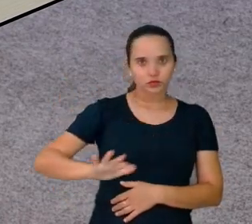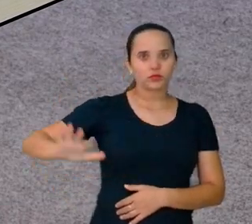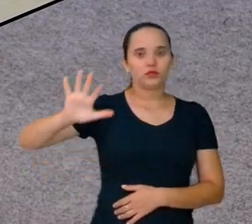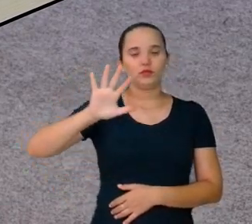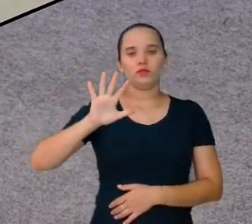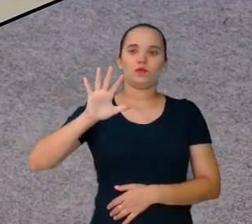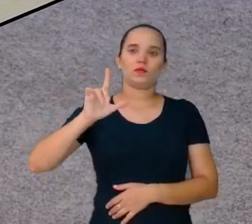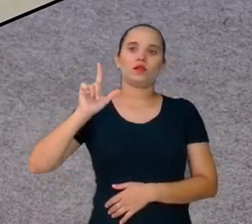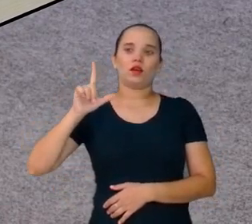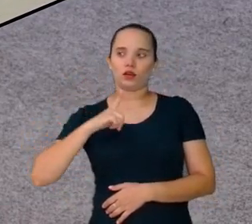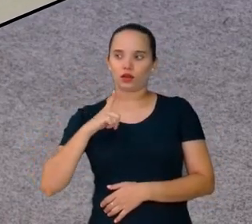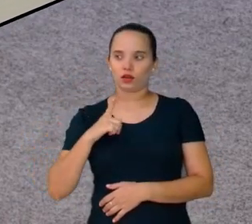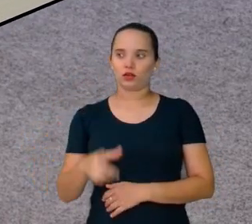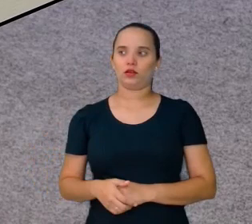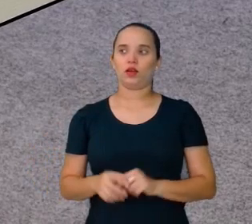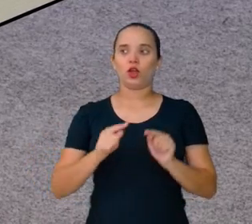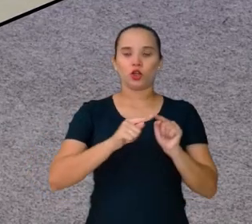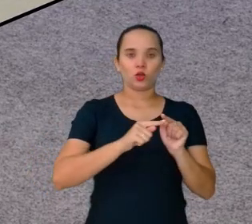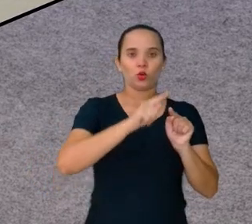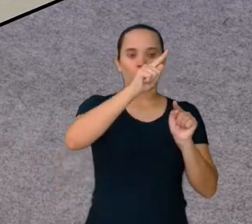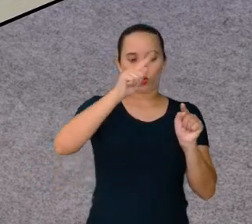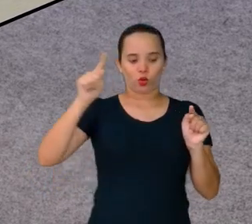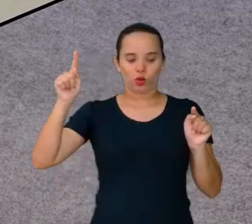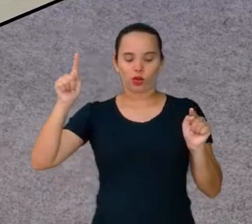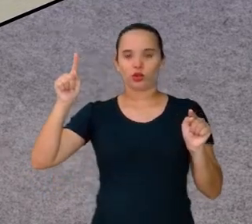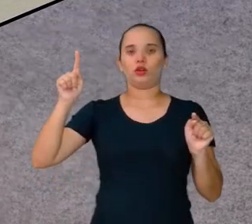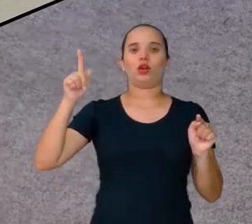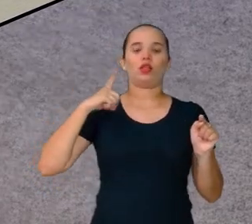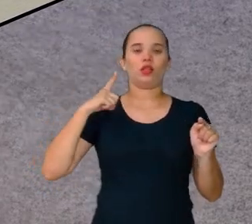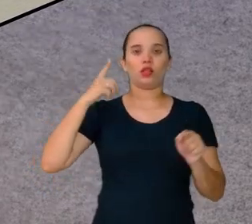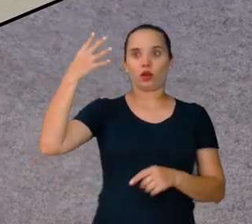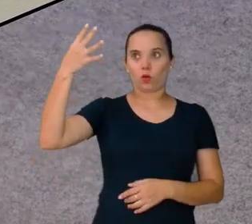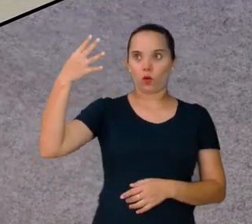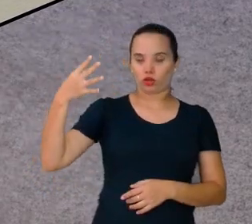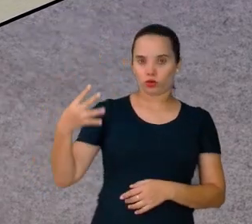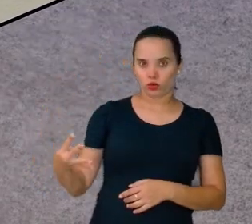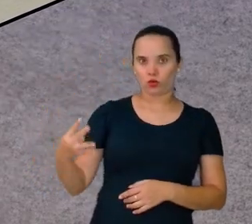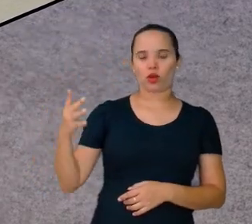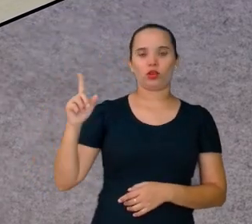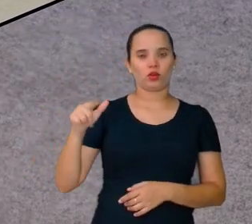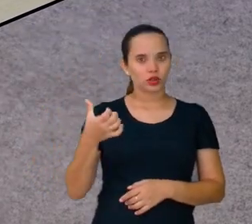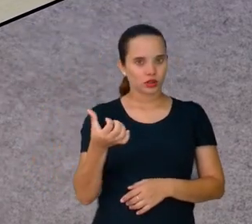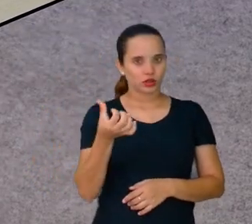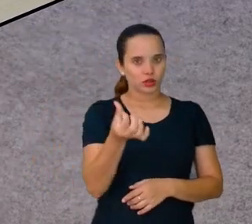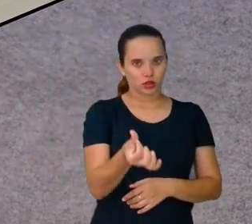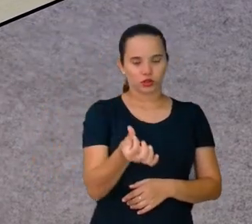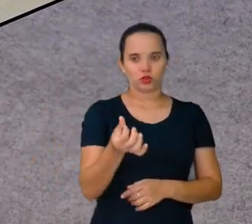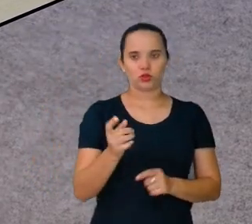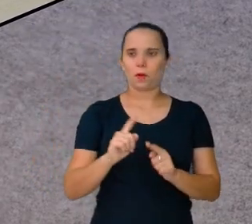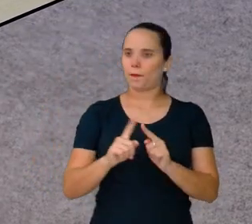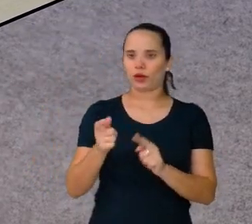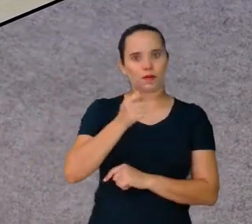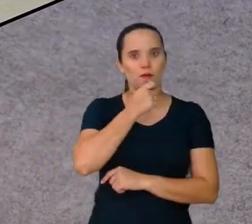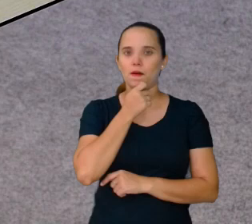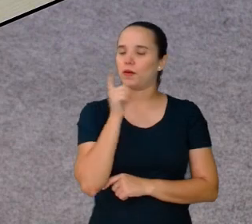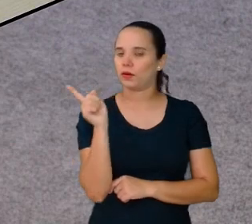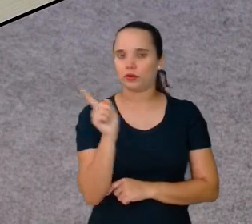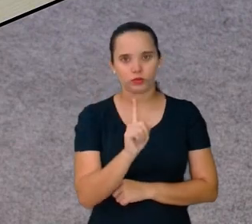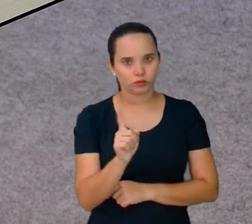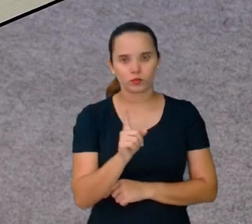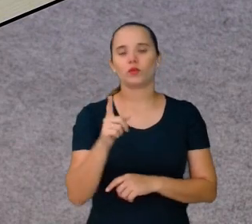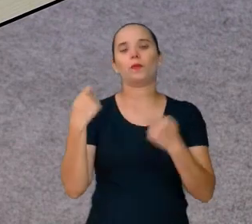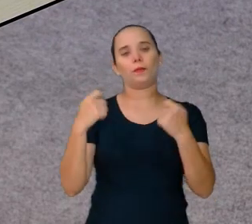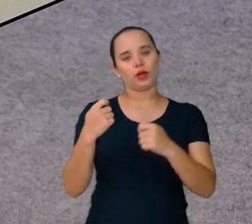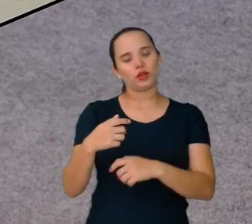quadrado de lado 4 dá 16. Ainda não é, porque eu quero 25. Vamos fazer de